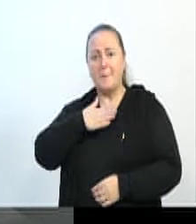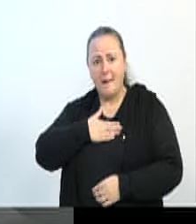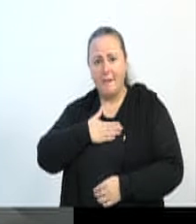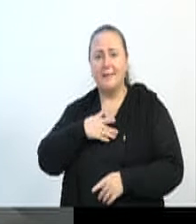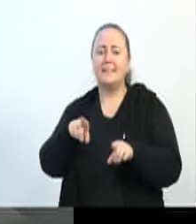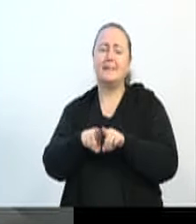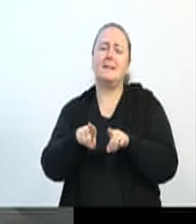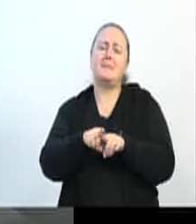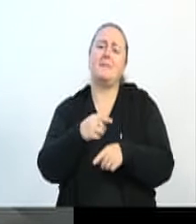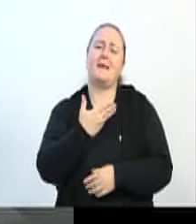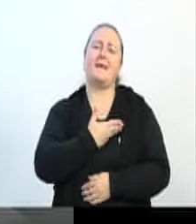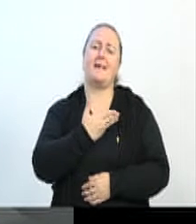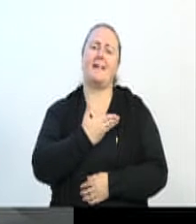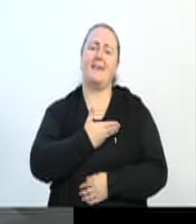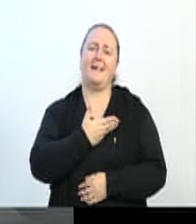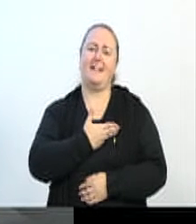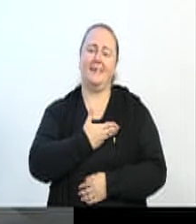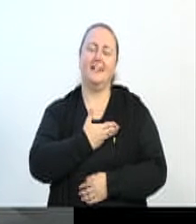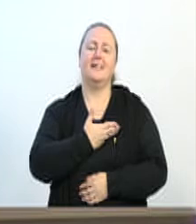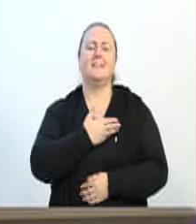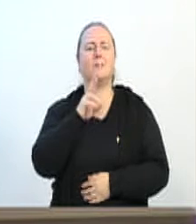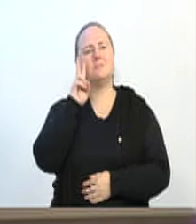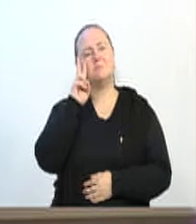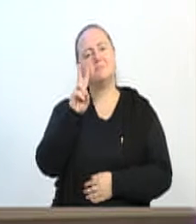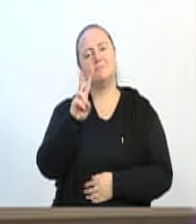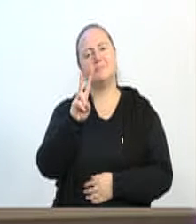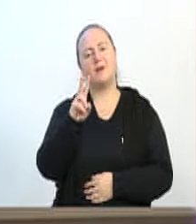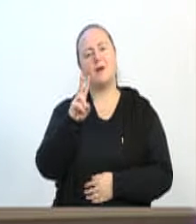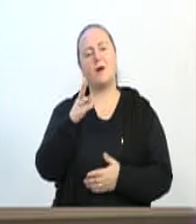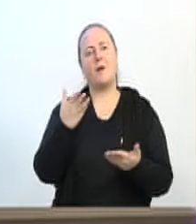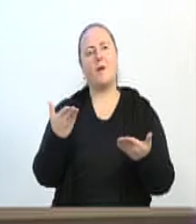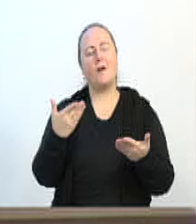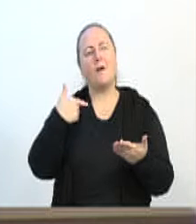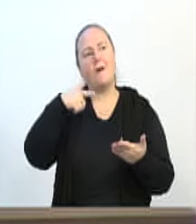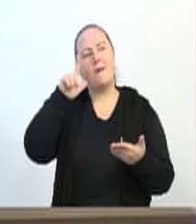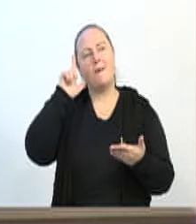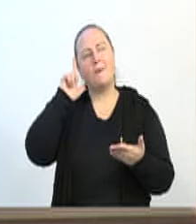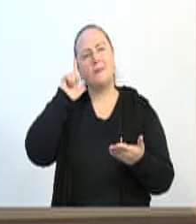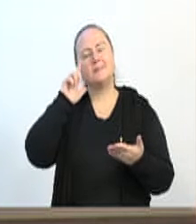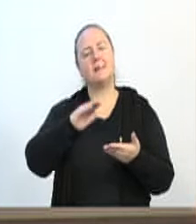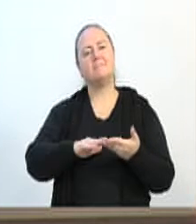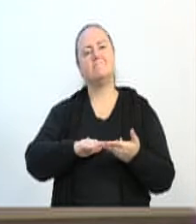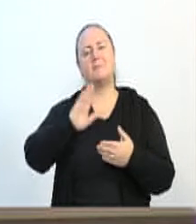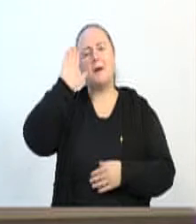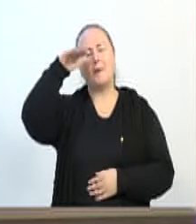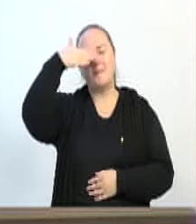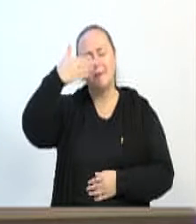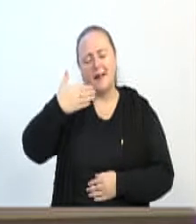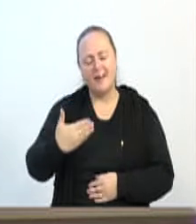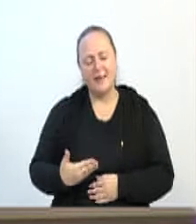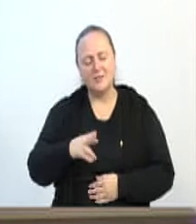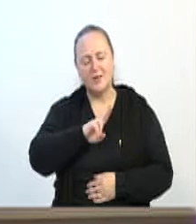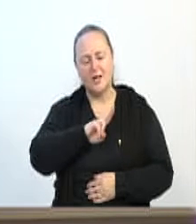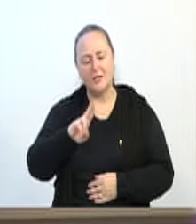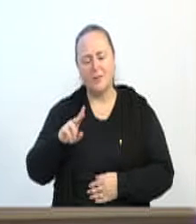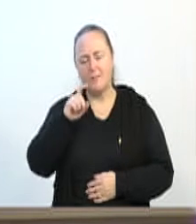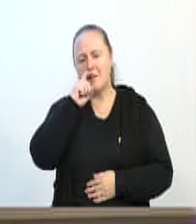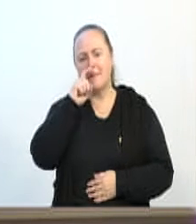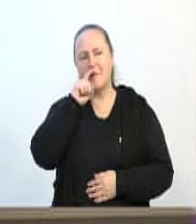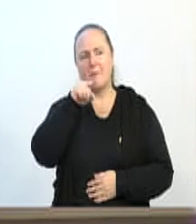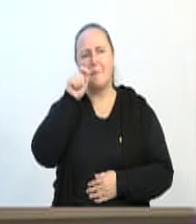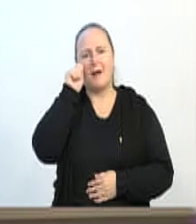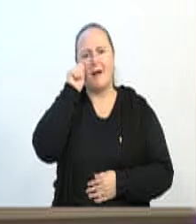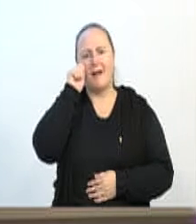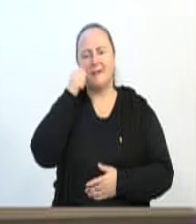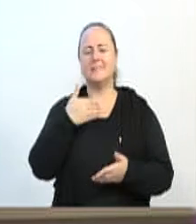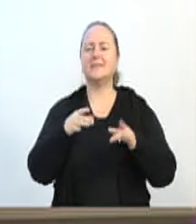amigo para mim. E poder ver essa homenagem entregue ontem, levar o nome do seu pai foi muito especial também,